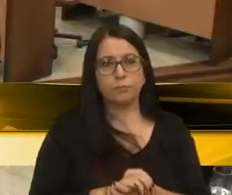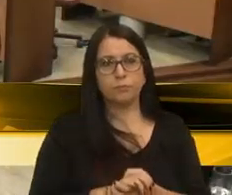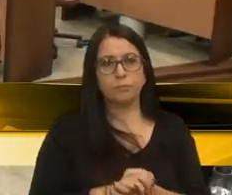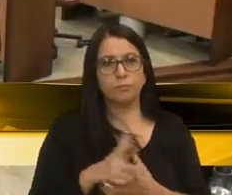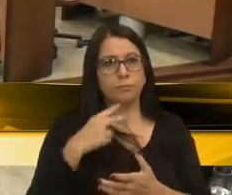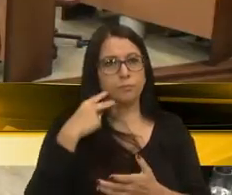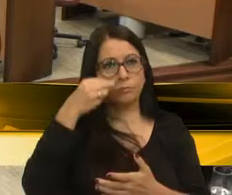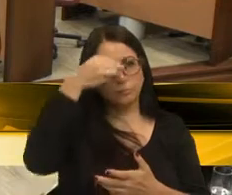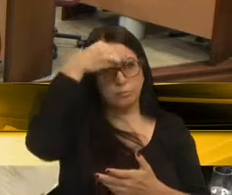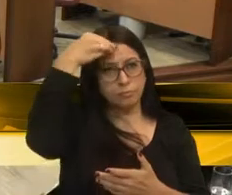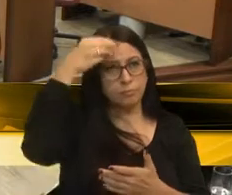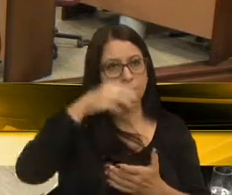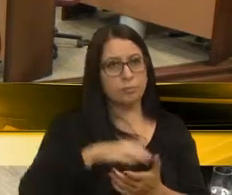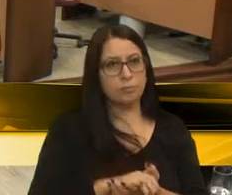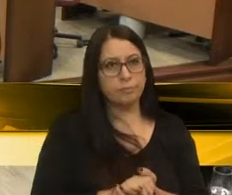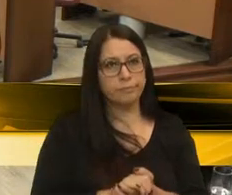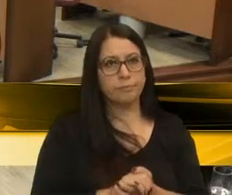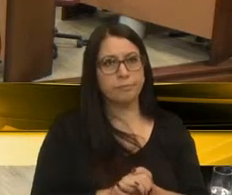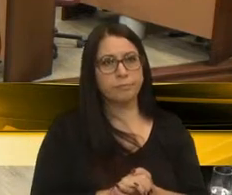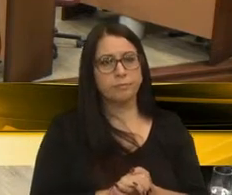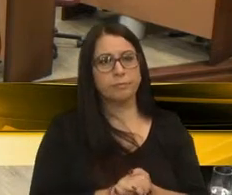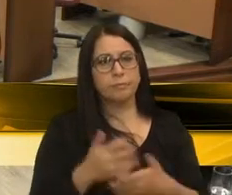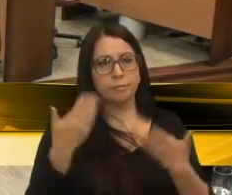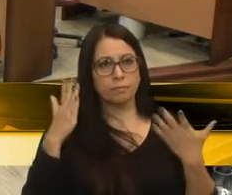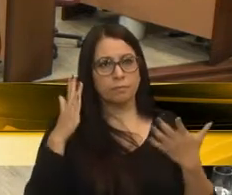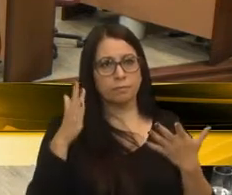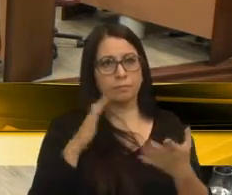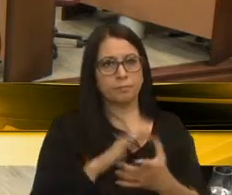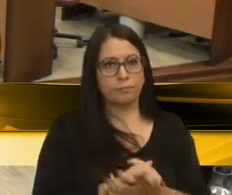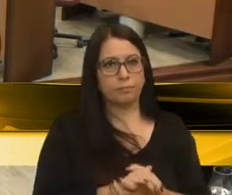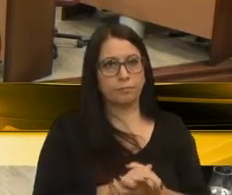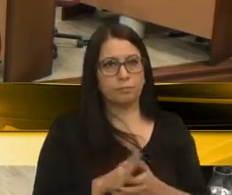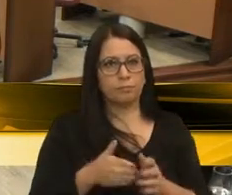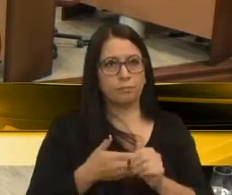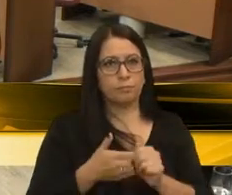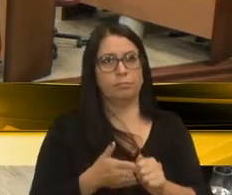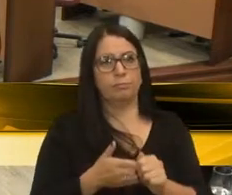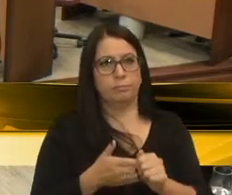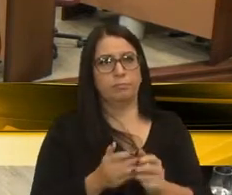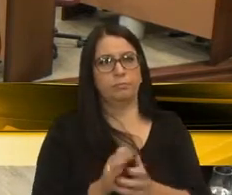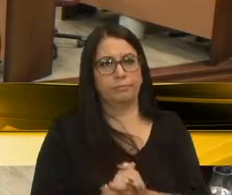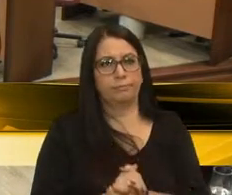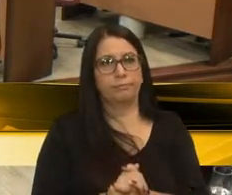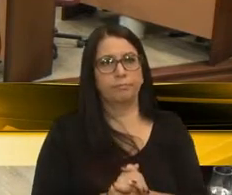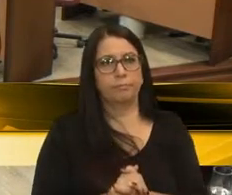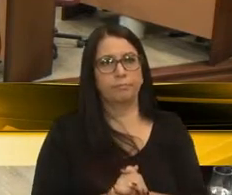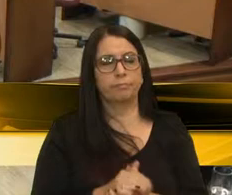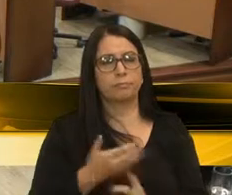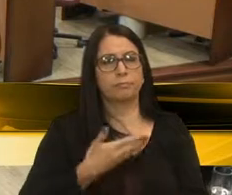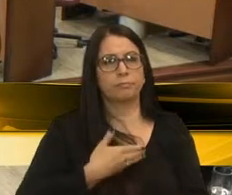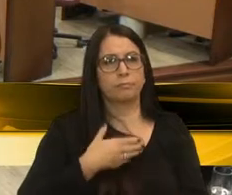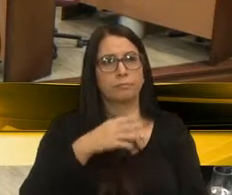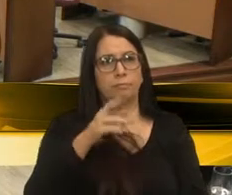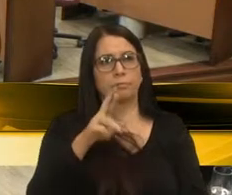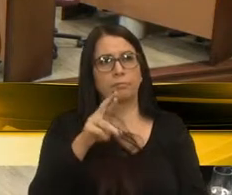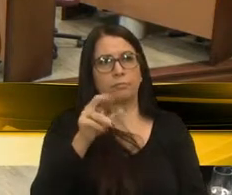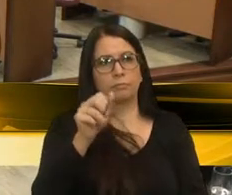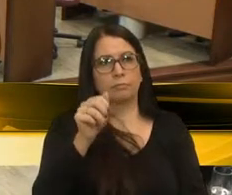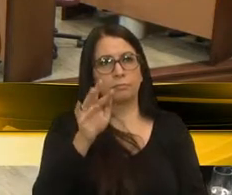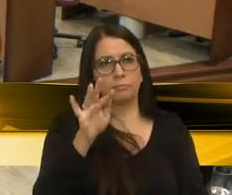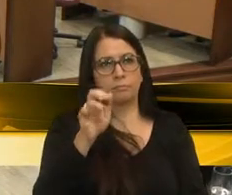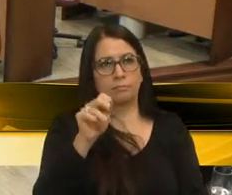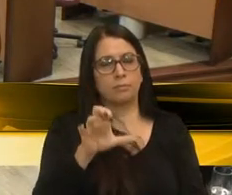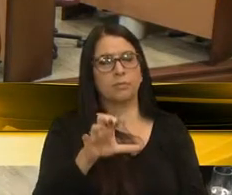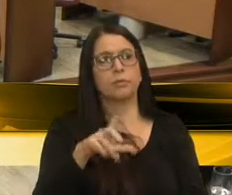Vereador Kiko, obrigado pela parte. E parabenizar a Vossa Excelência também de acompanhar o nosso amigo Rafael, que tem sim uma